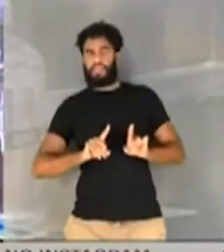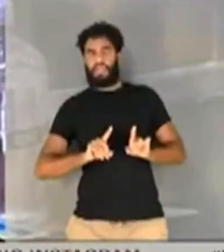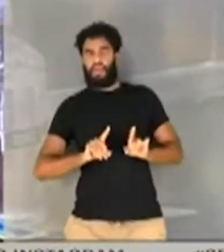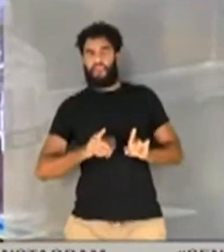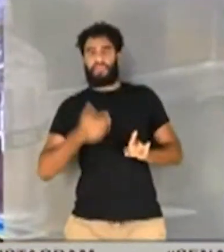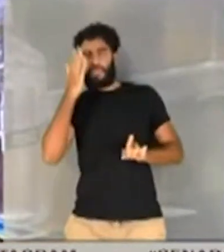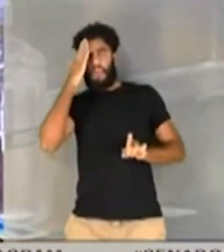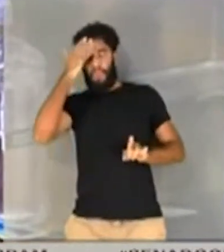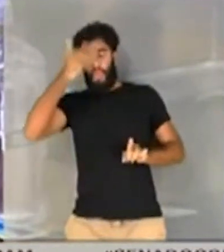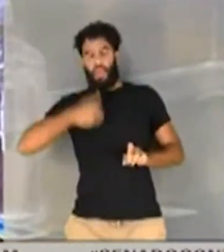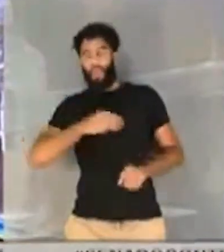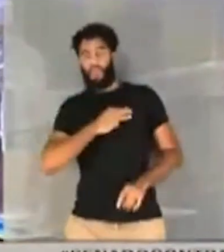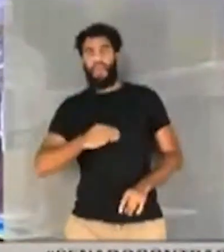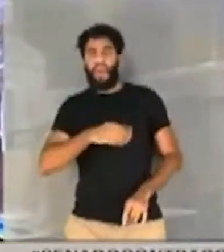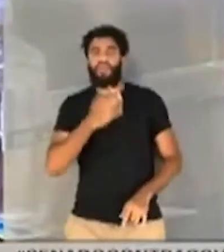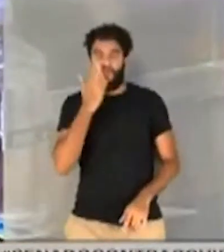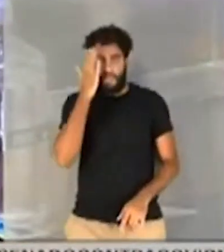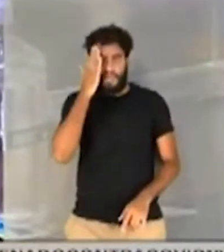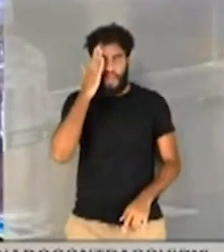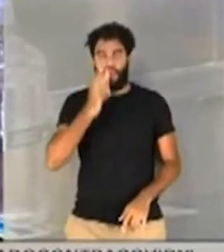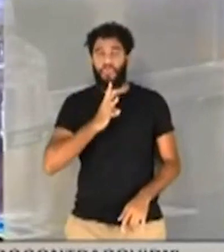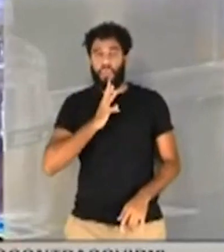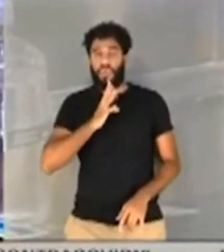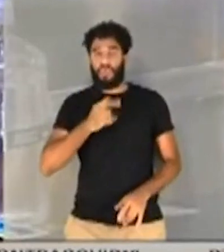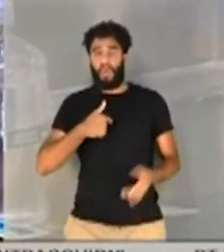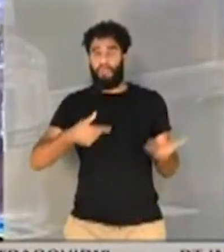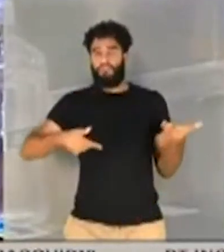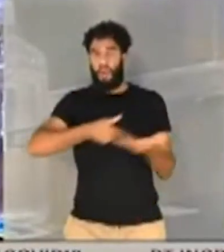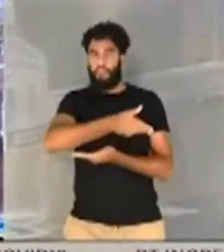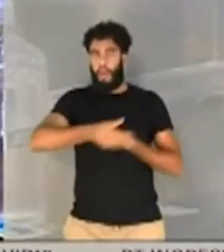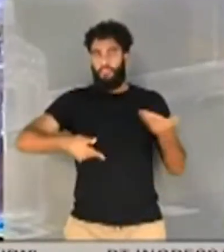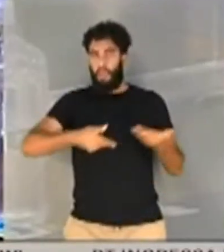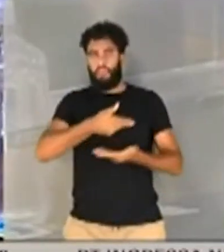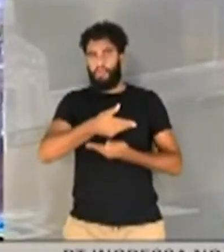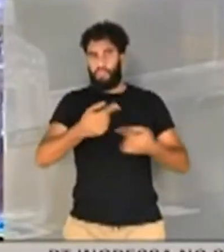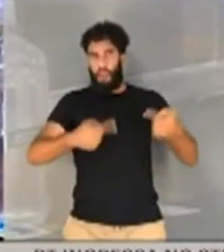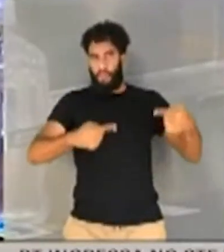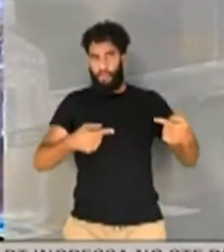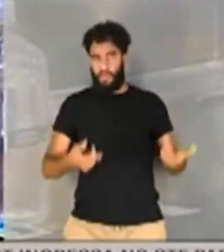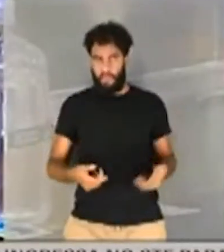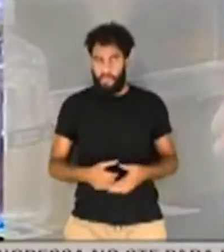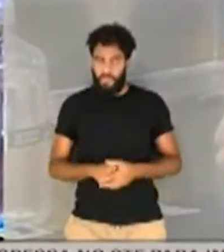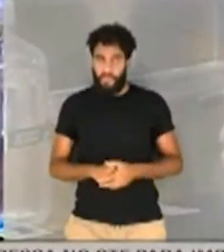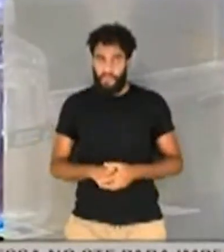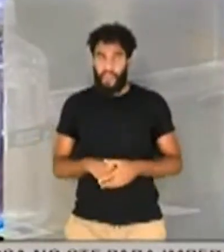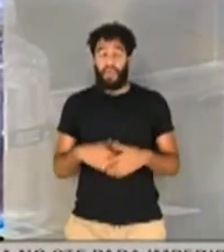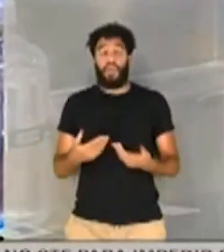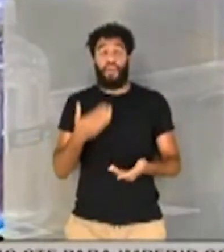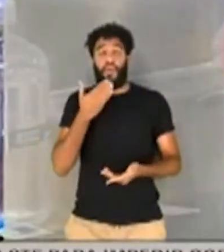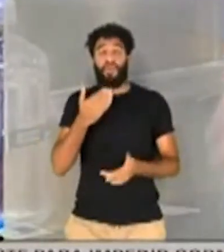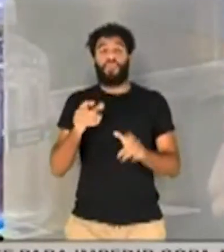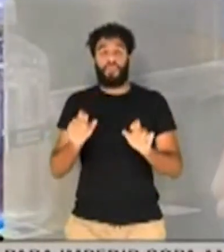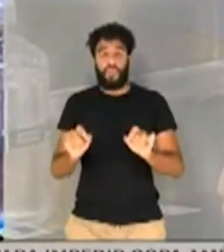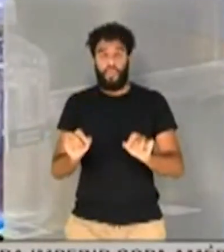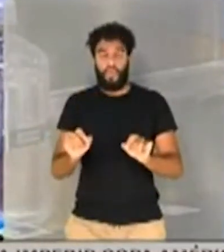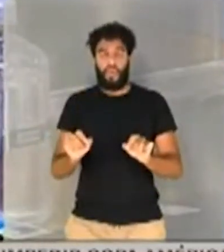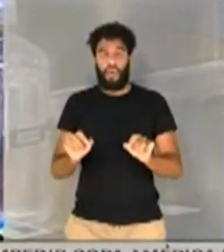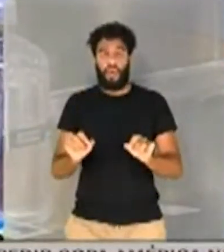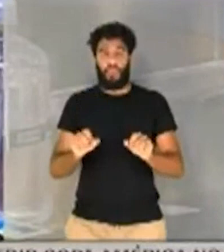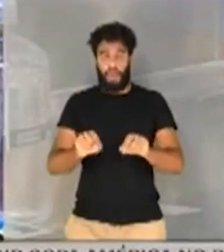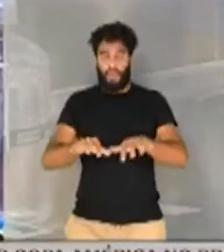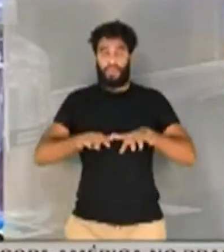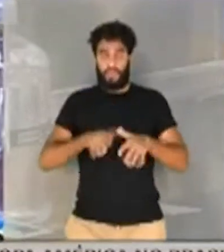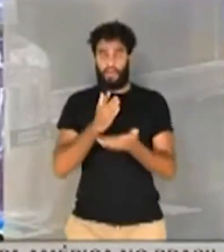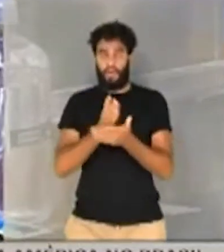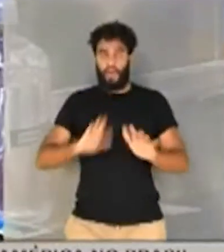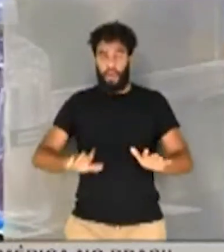ministro. Ele me conhece e a gente se fala o tempo todo. Então a questão de ordem, objetivamente, senhor presidente, é pela suspensão ou encerramento da sessão para